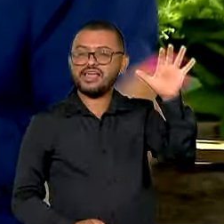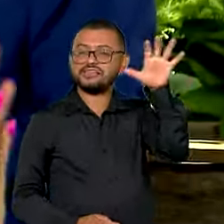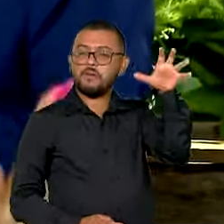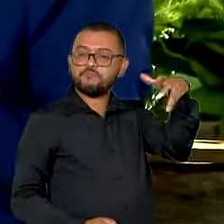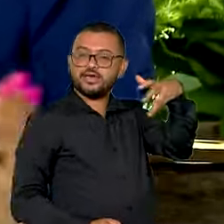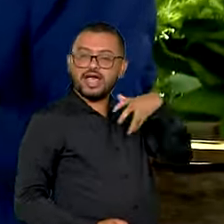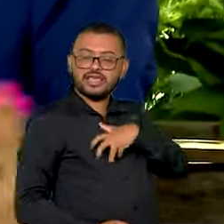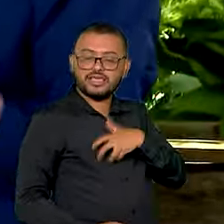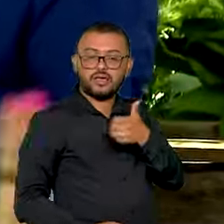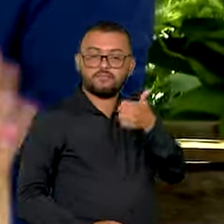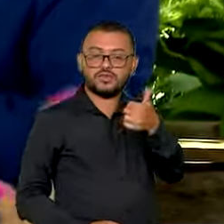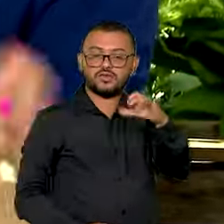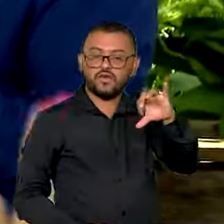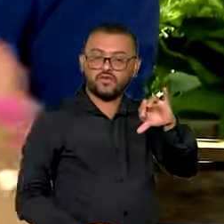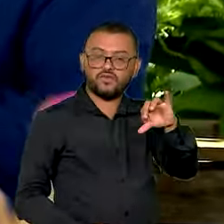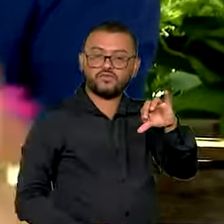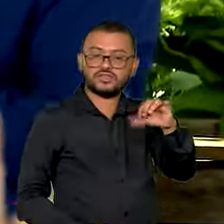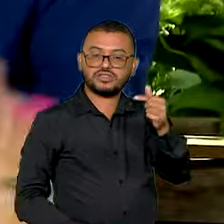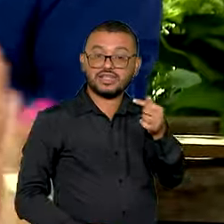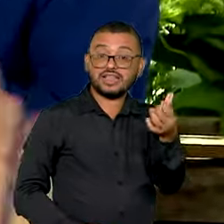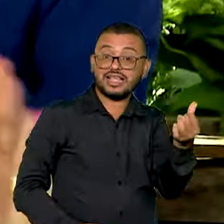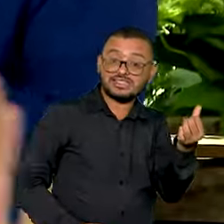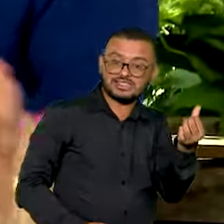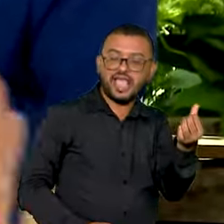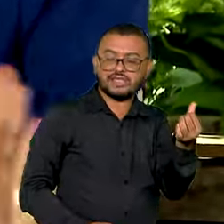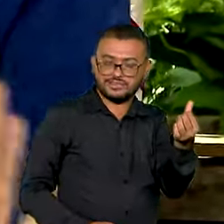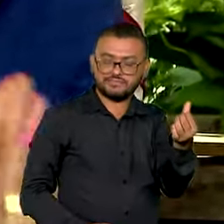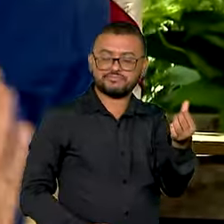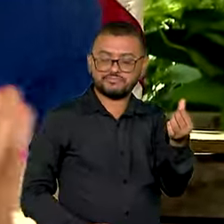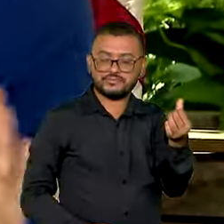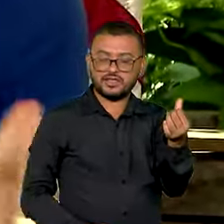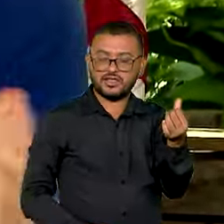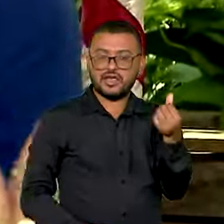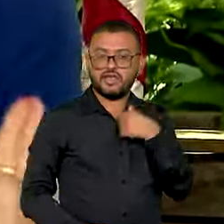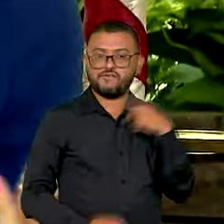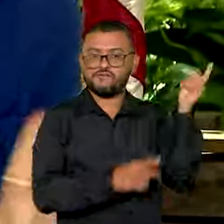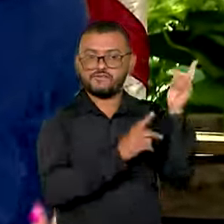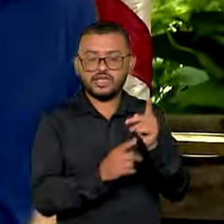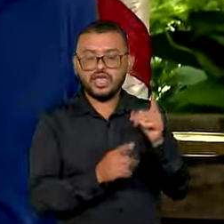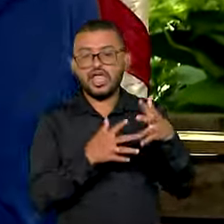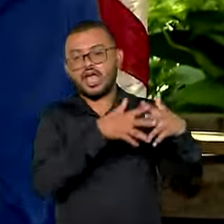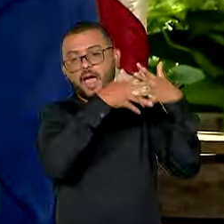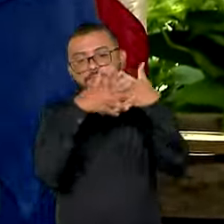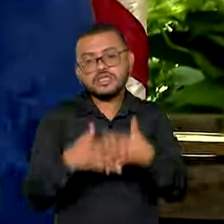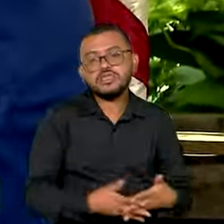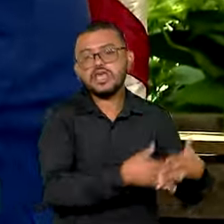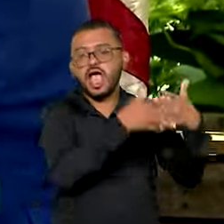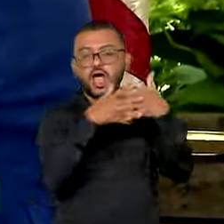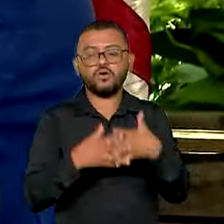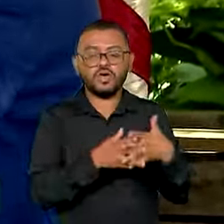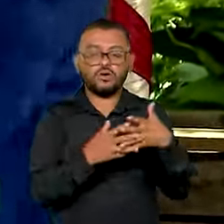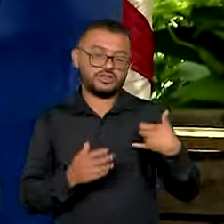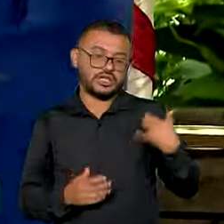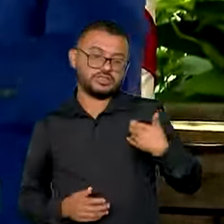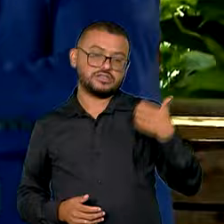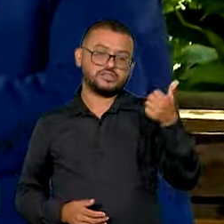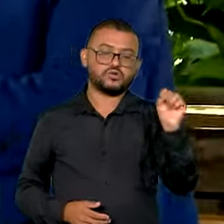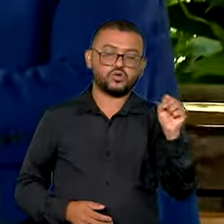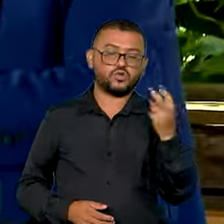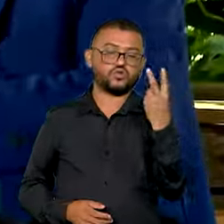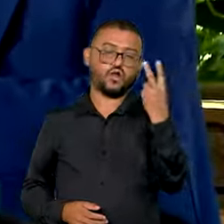1976. Eu vim de Pau de Arara, com 18 anos, era mãe de dois filhos.